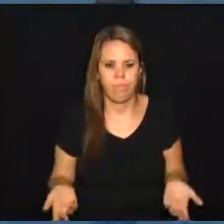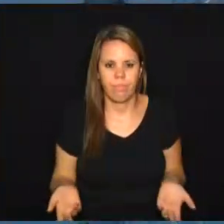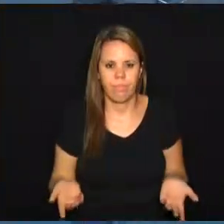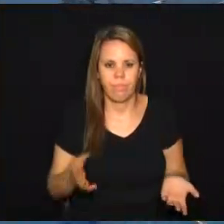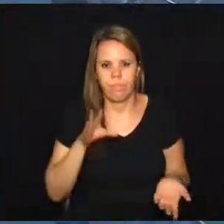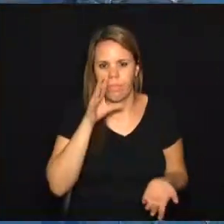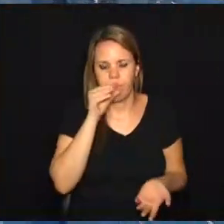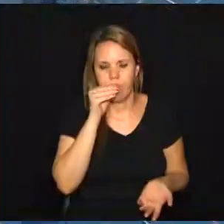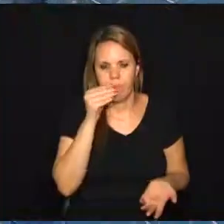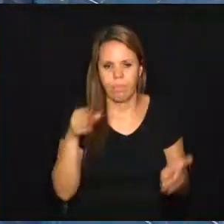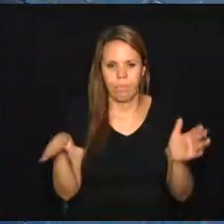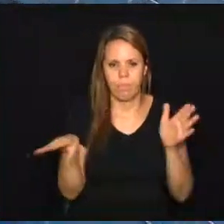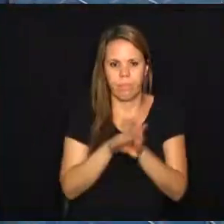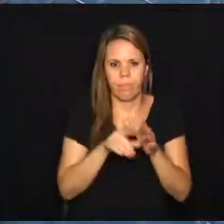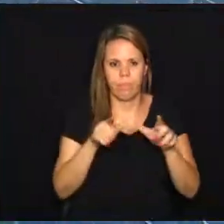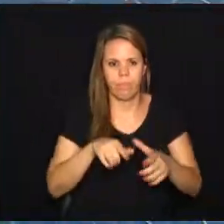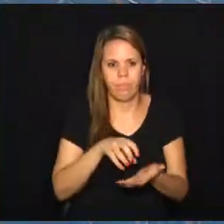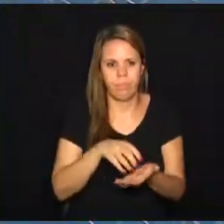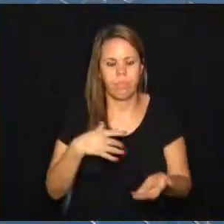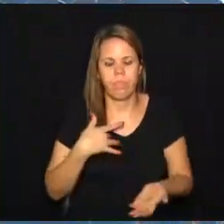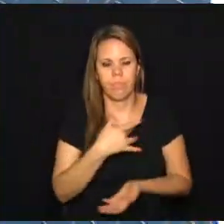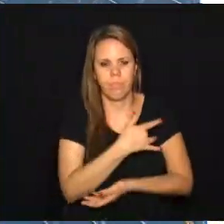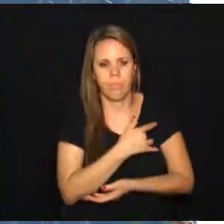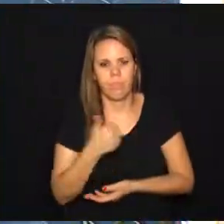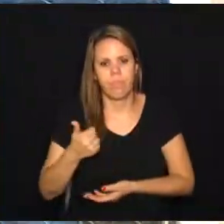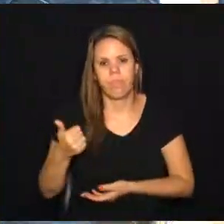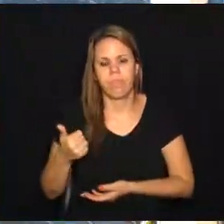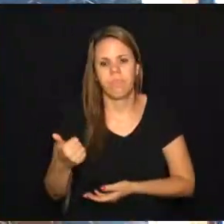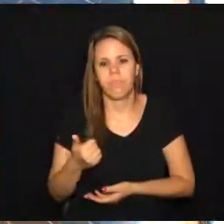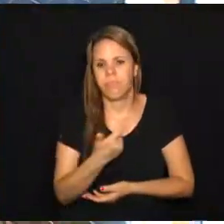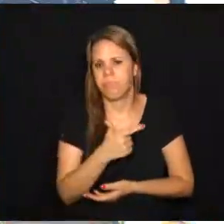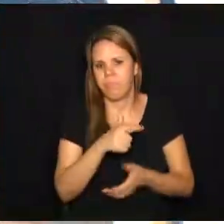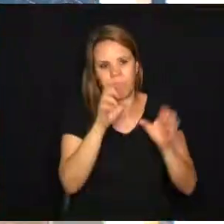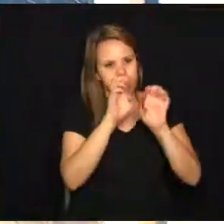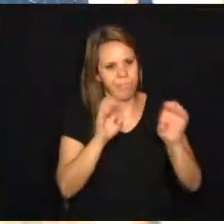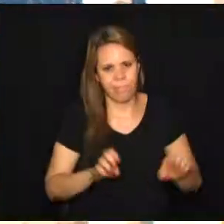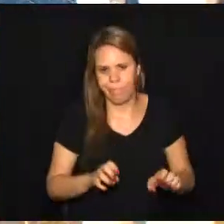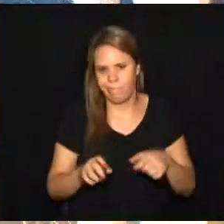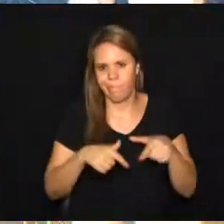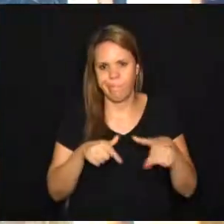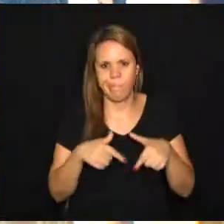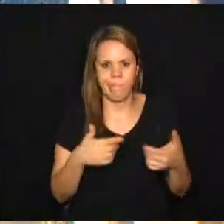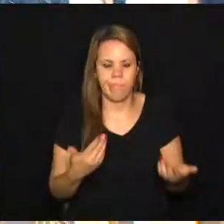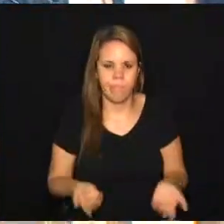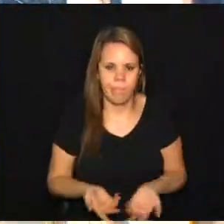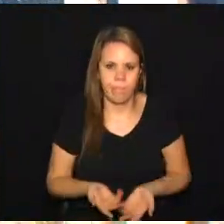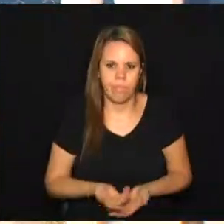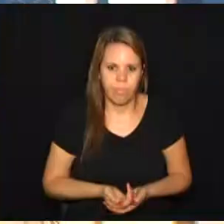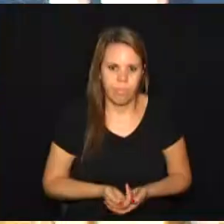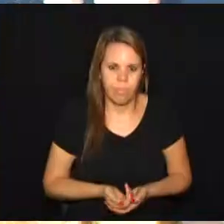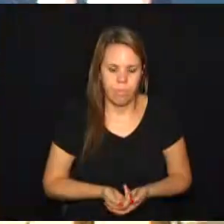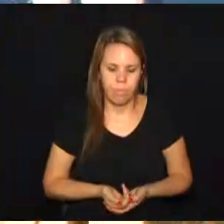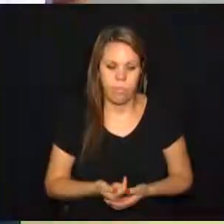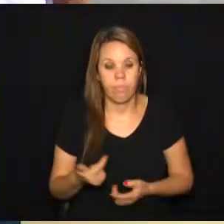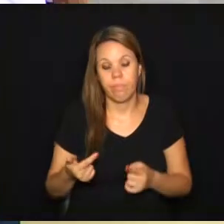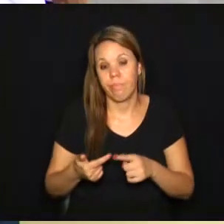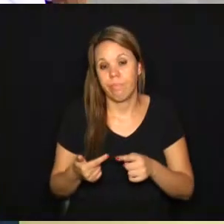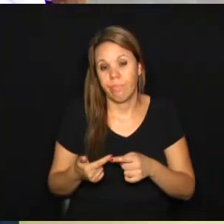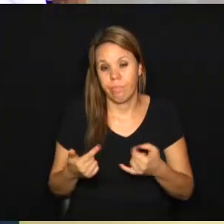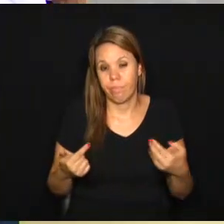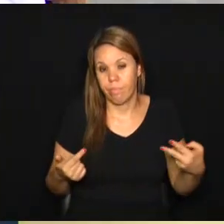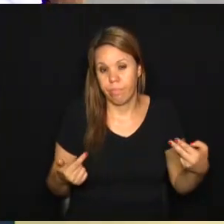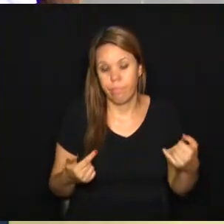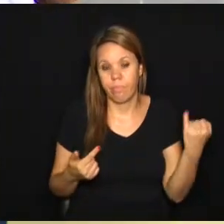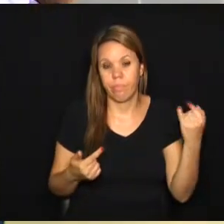funcionário chega no posto de saúde, primeiro que ele não tem uma estrutura adequada para trabalhar. Segundo, que não